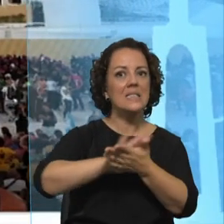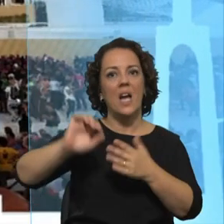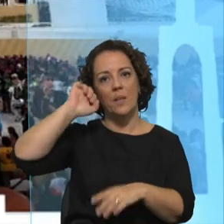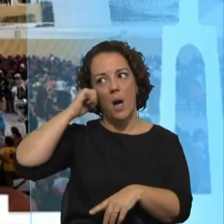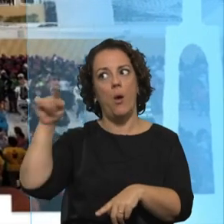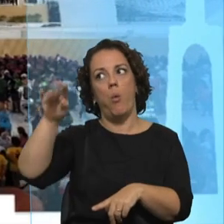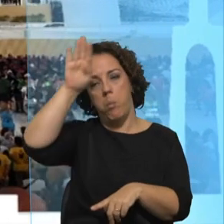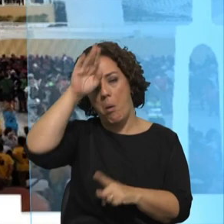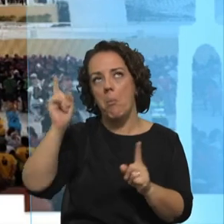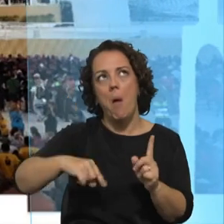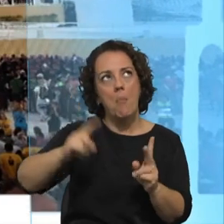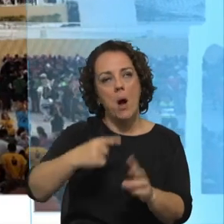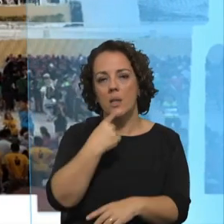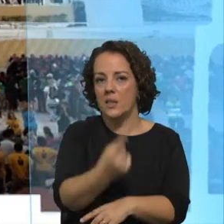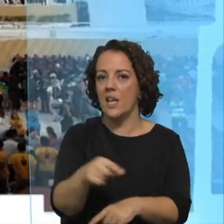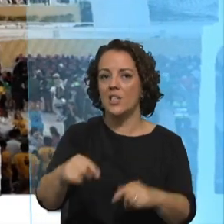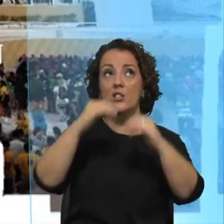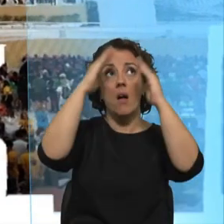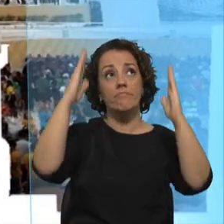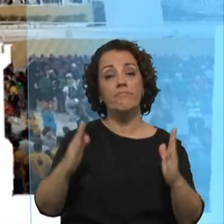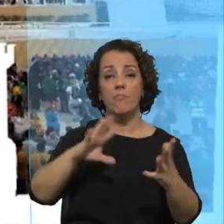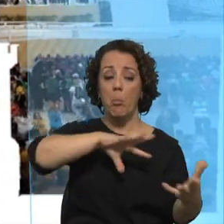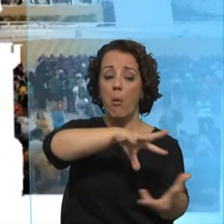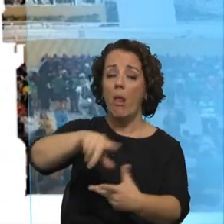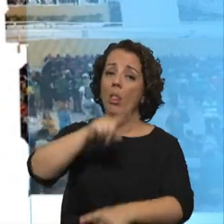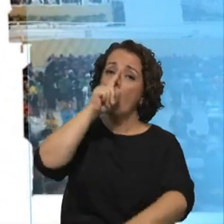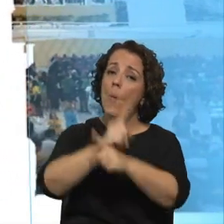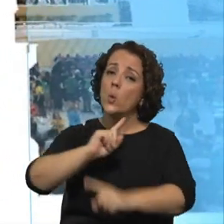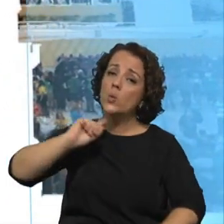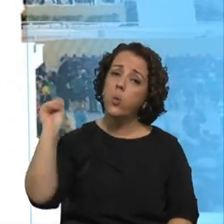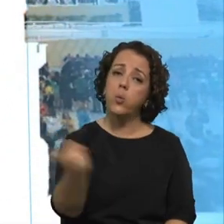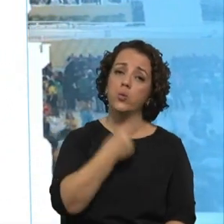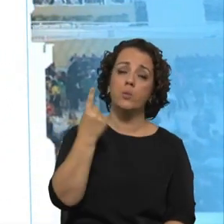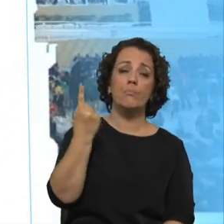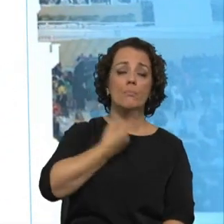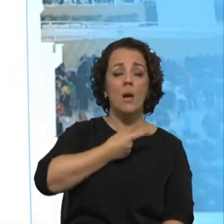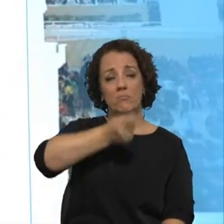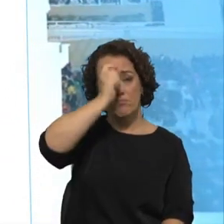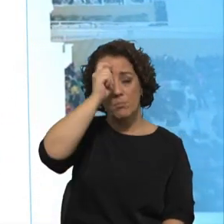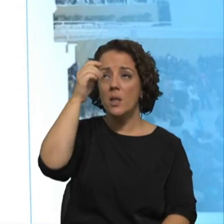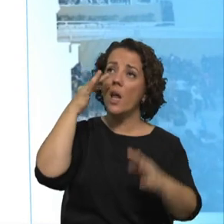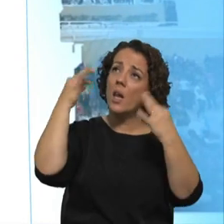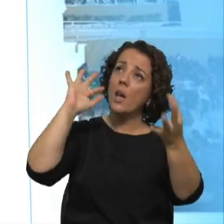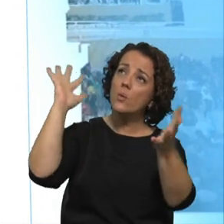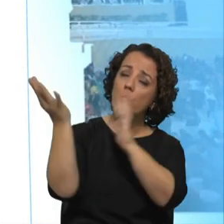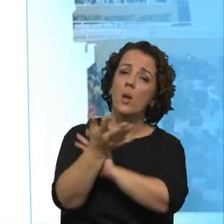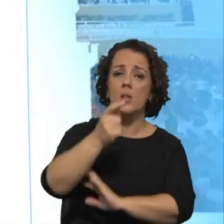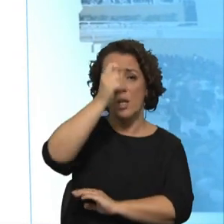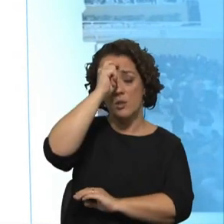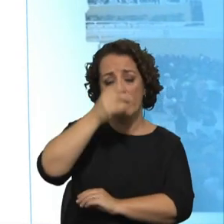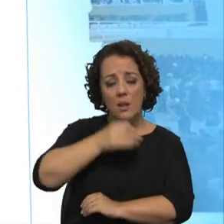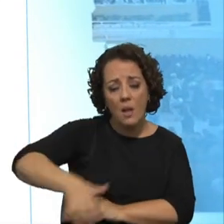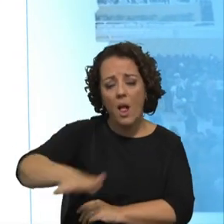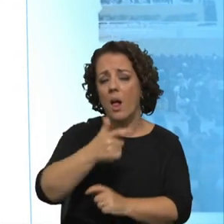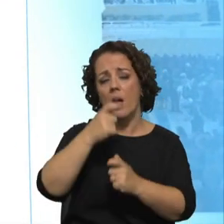não se cansa de falar, não é? Esta casa comum e este respeito pelos solos, pela natureza, pelos recursos. Agradeço